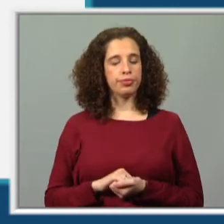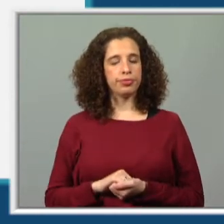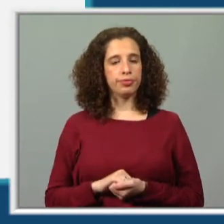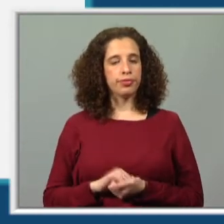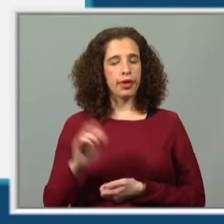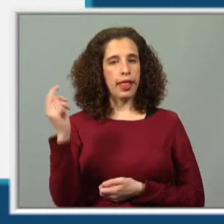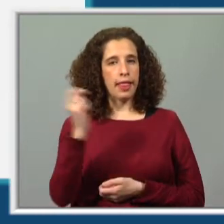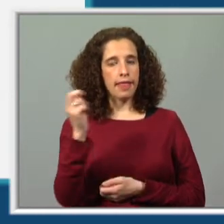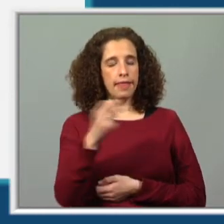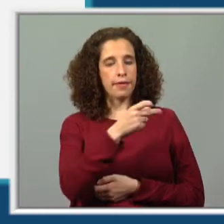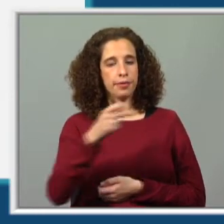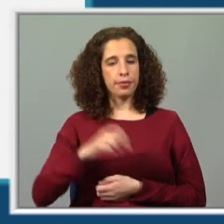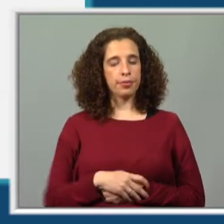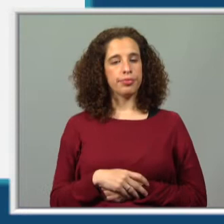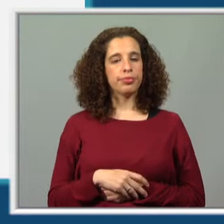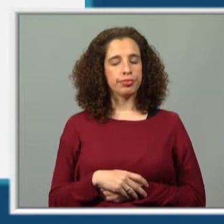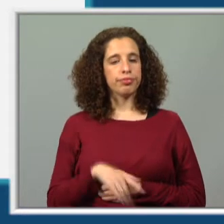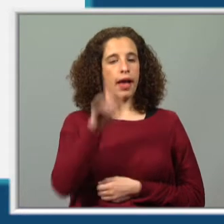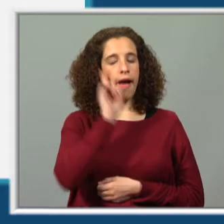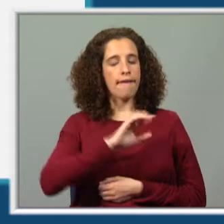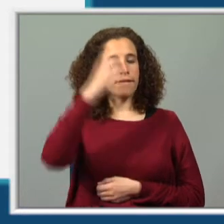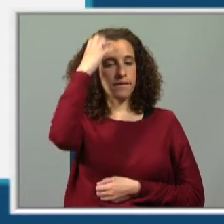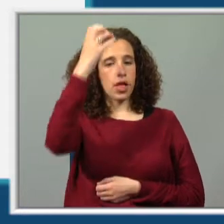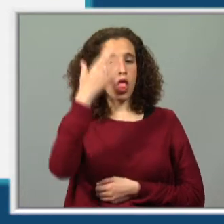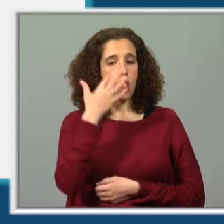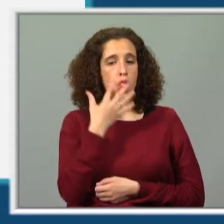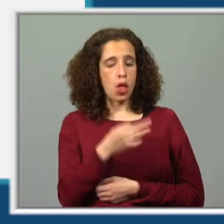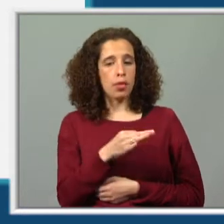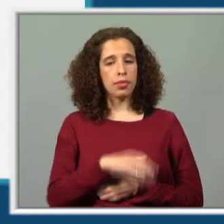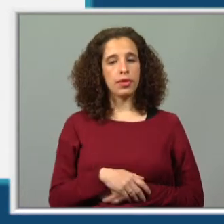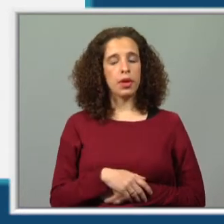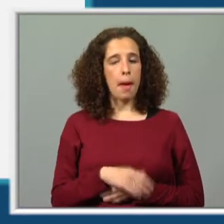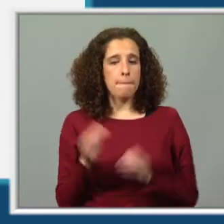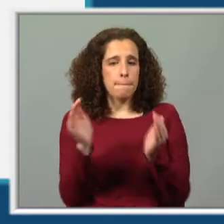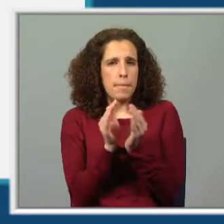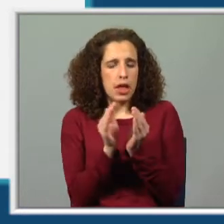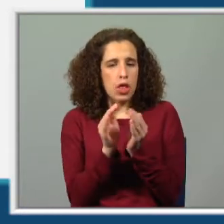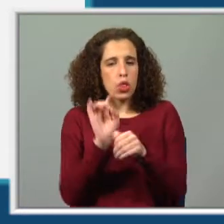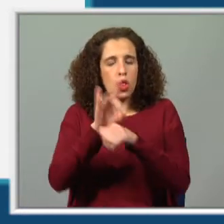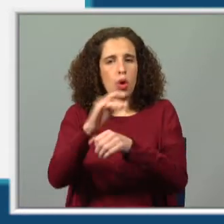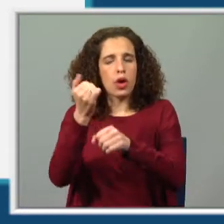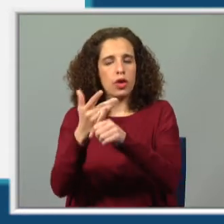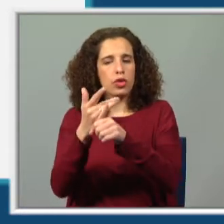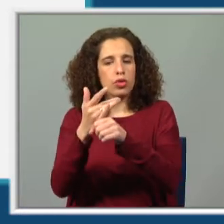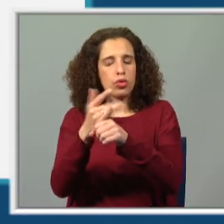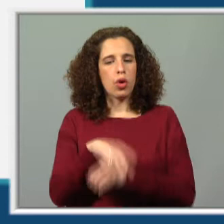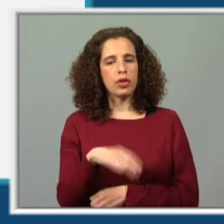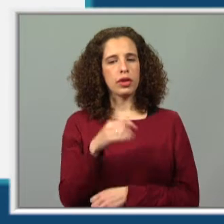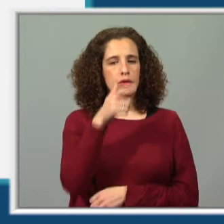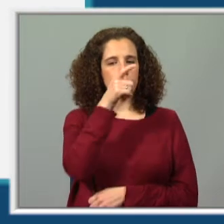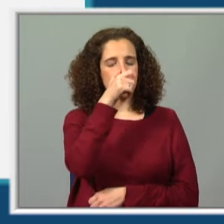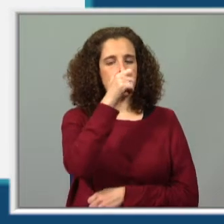Terceira afirmação. A rainha é normalmente menor do que as outras formigas.